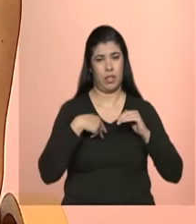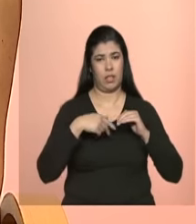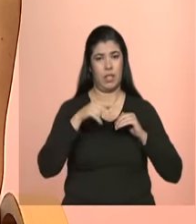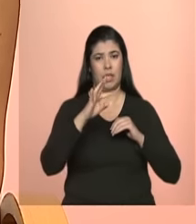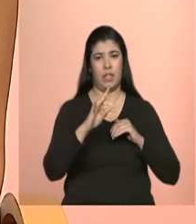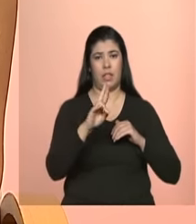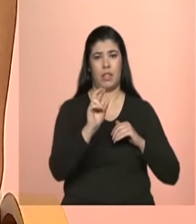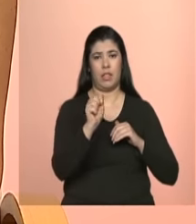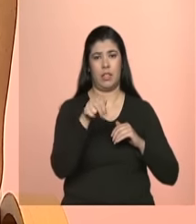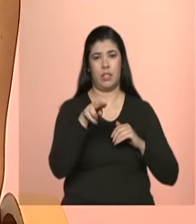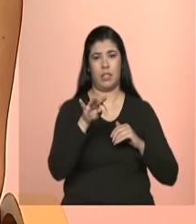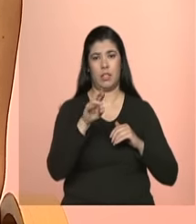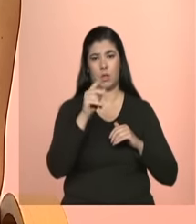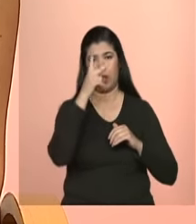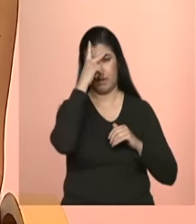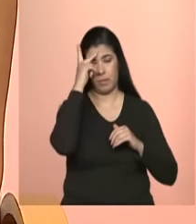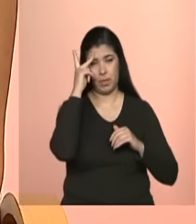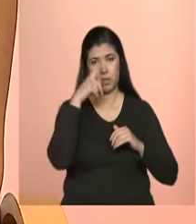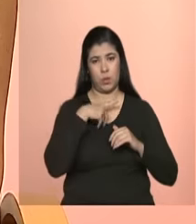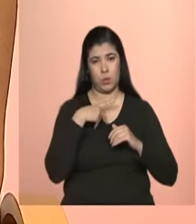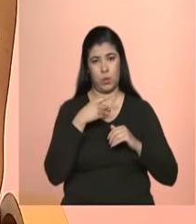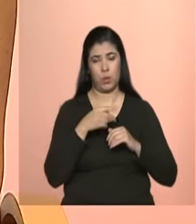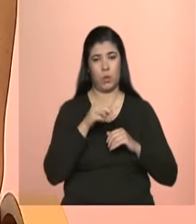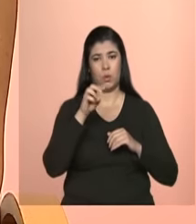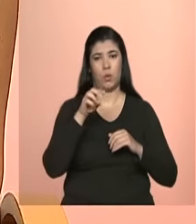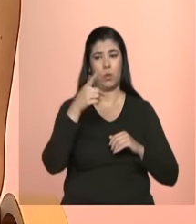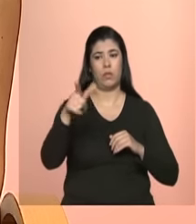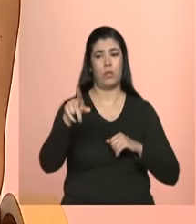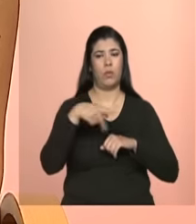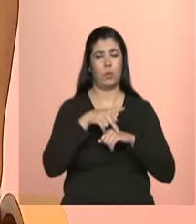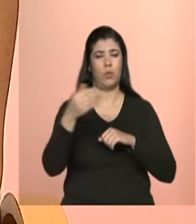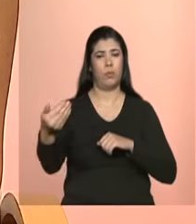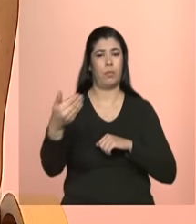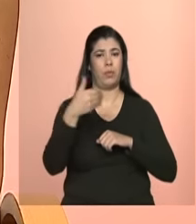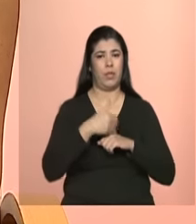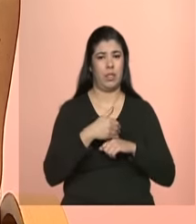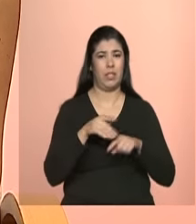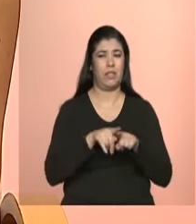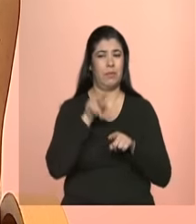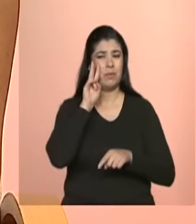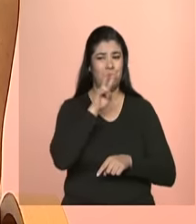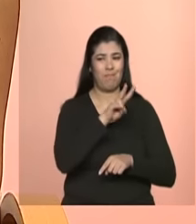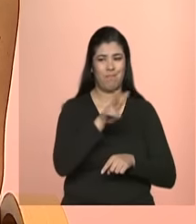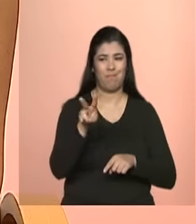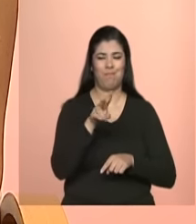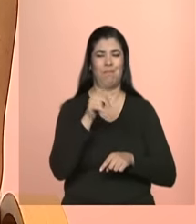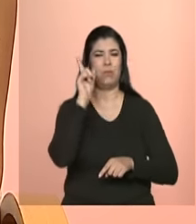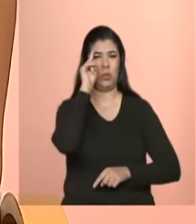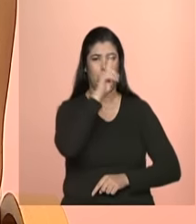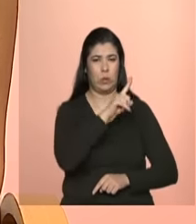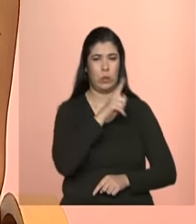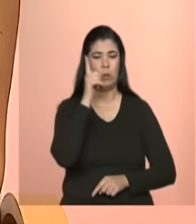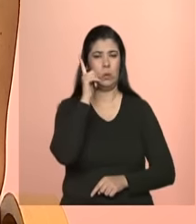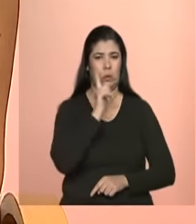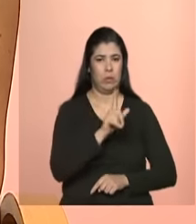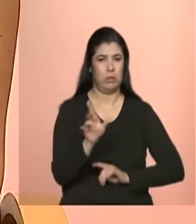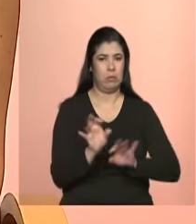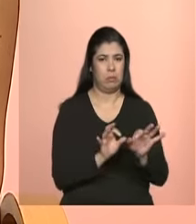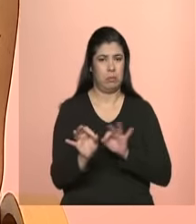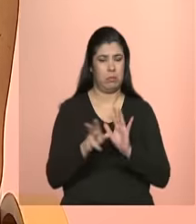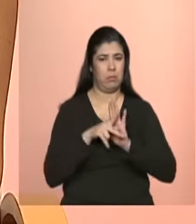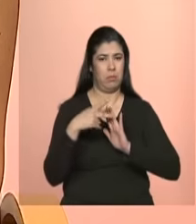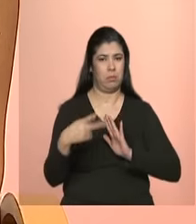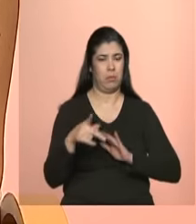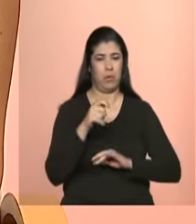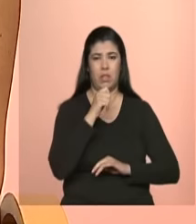voltadas para migrantes pelo que vi ainda estamos distantes de alcançar o reordenamento que foi proposto como não